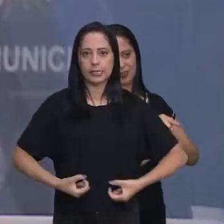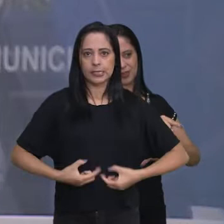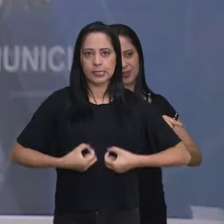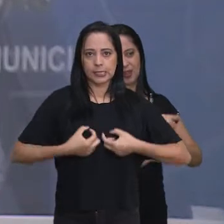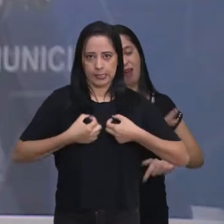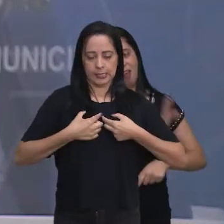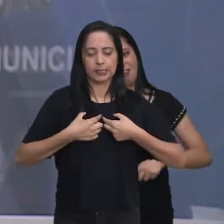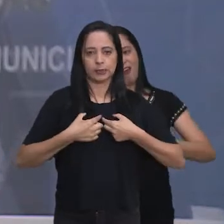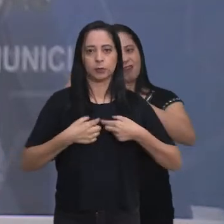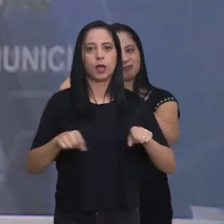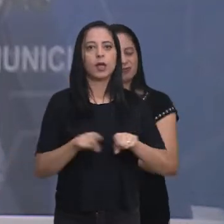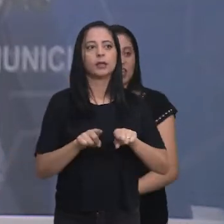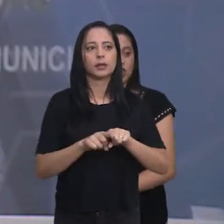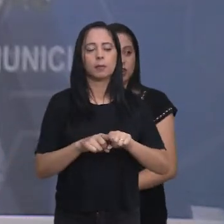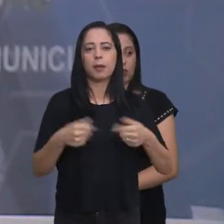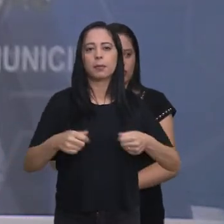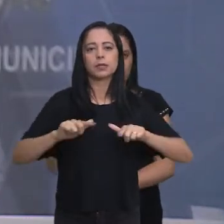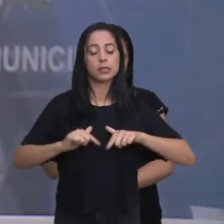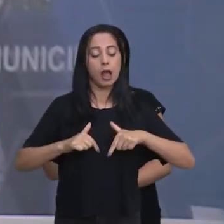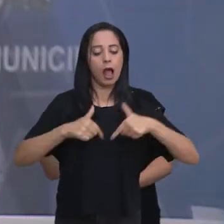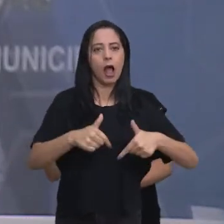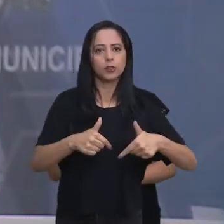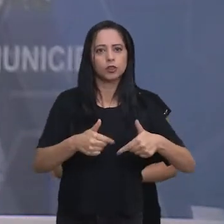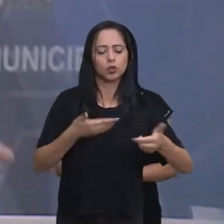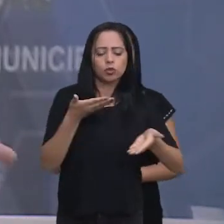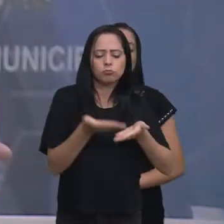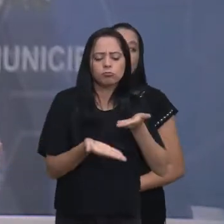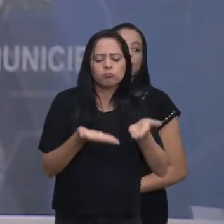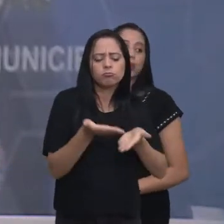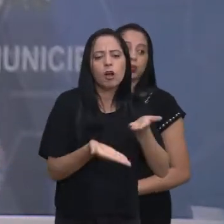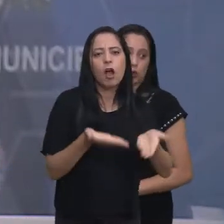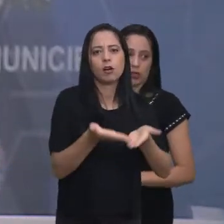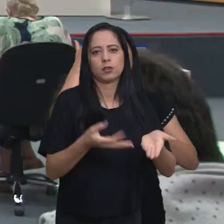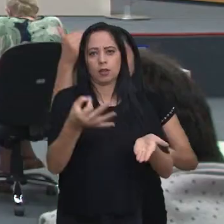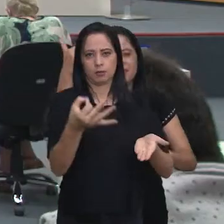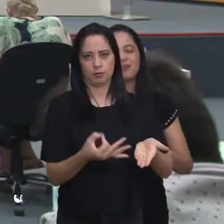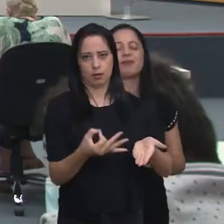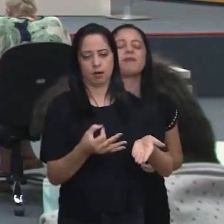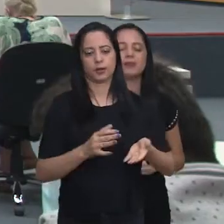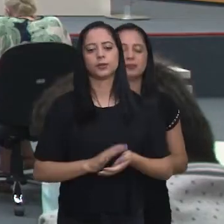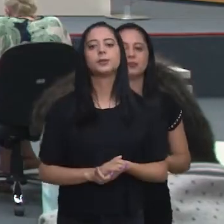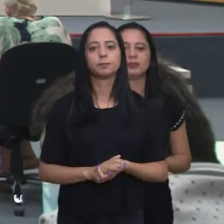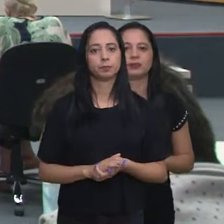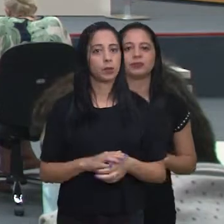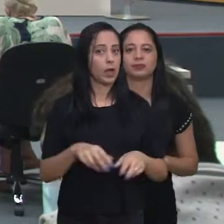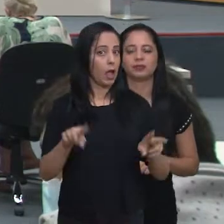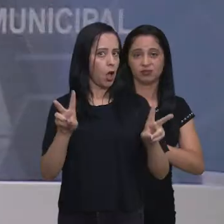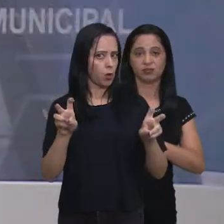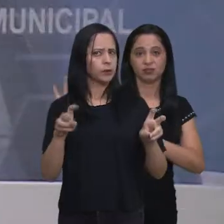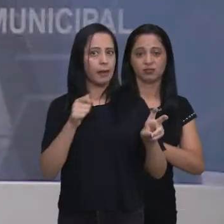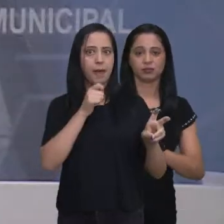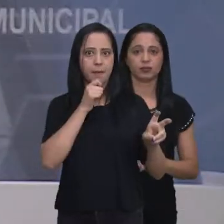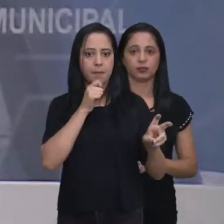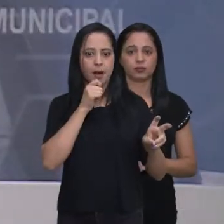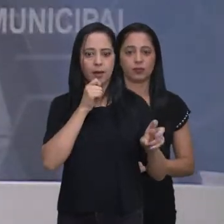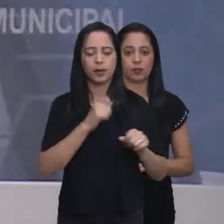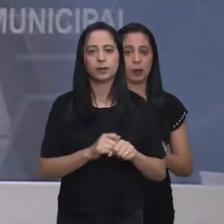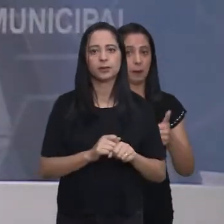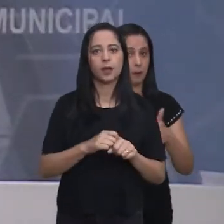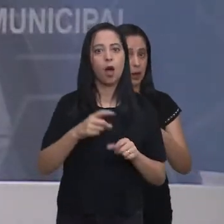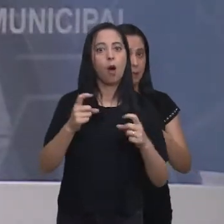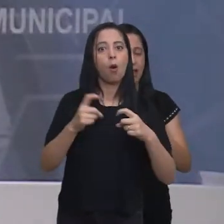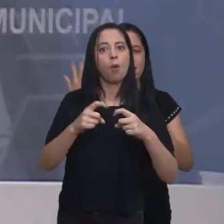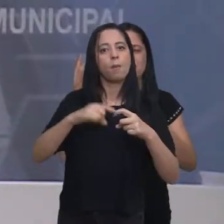de ações que garantam o tratamento dos jovens diagnosticados com a doença. Ainda sobre o assunto, o vereador Dr.